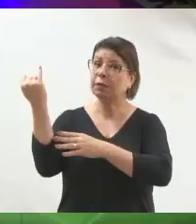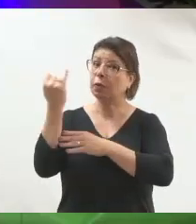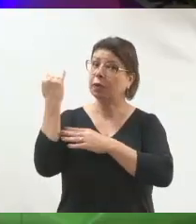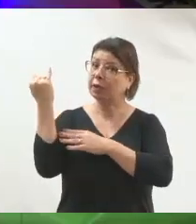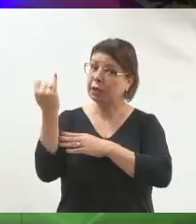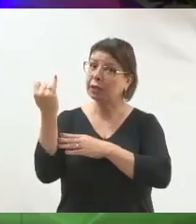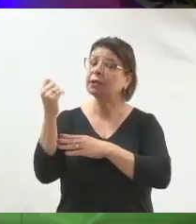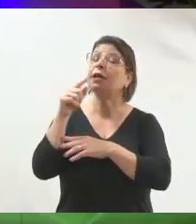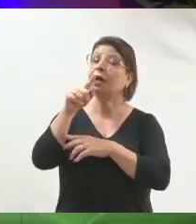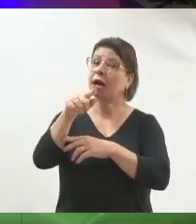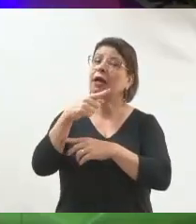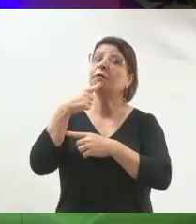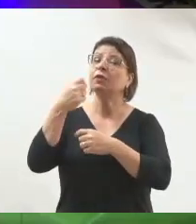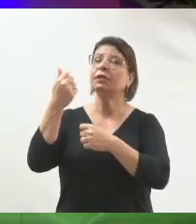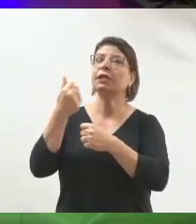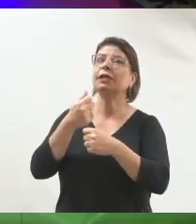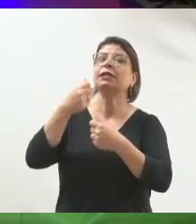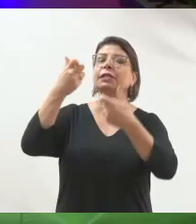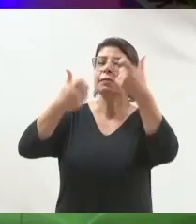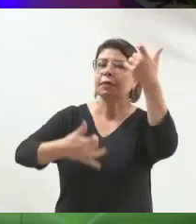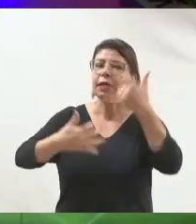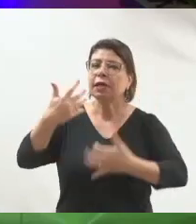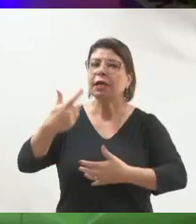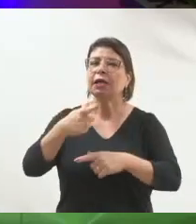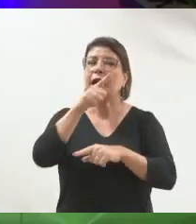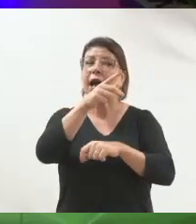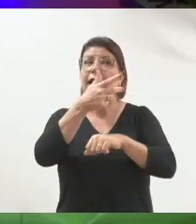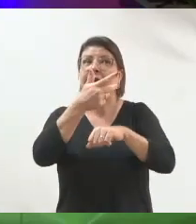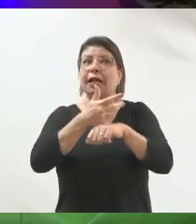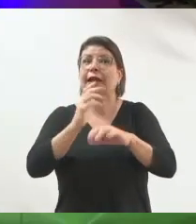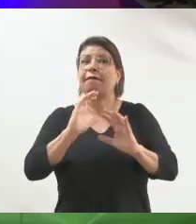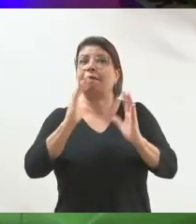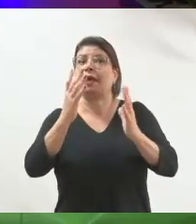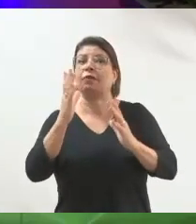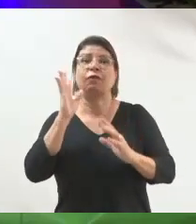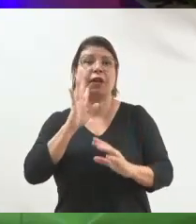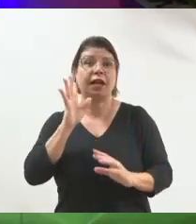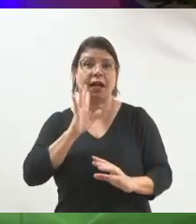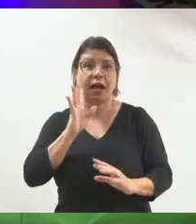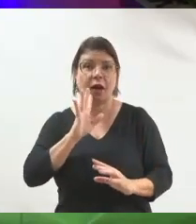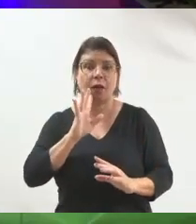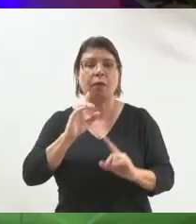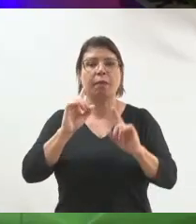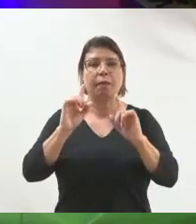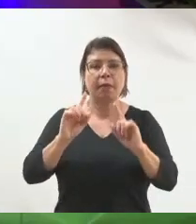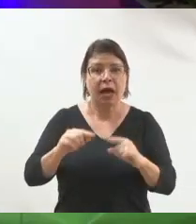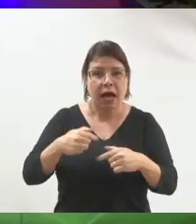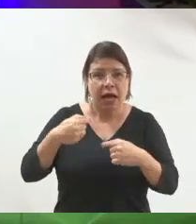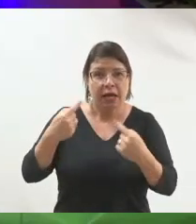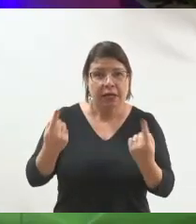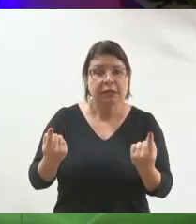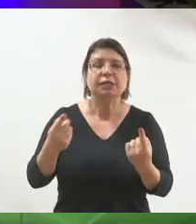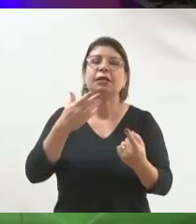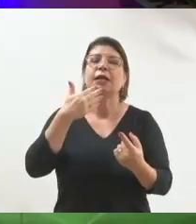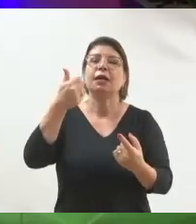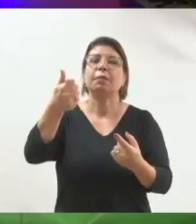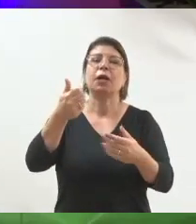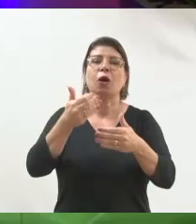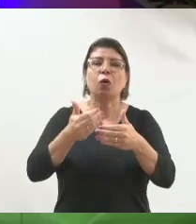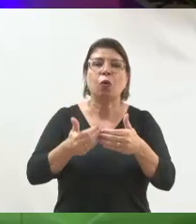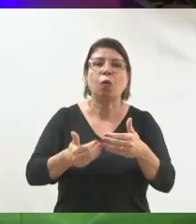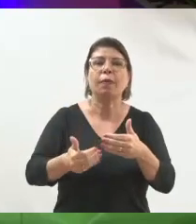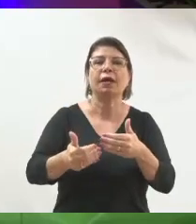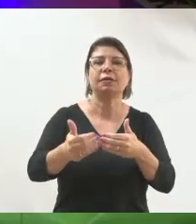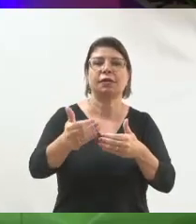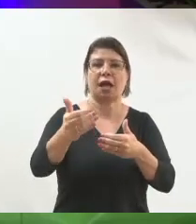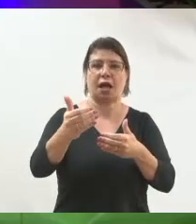seu sobre aquele evento bacana que você fez. Então, mudem a chave do tempo real para começar a usar as redes sociais a